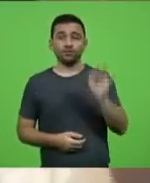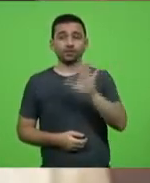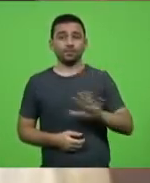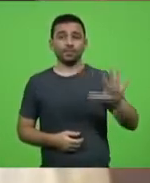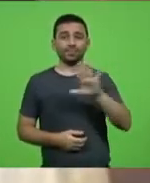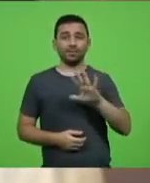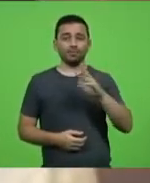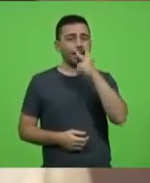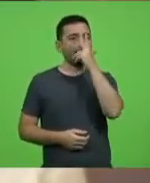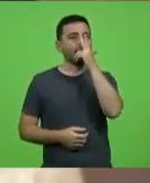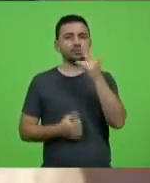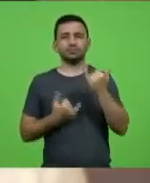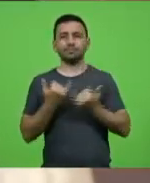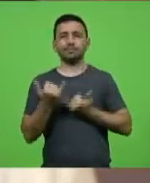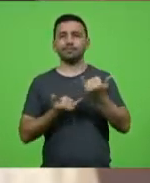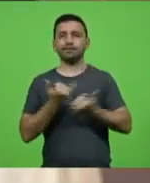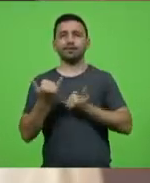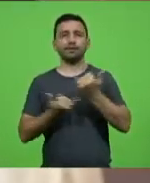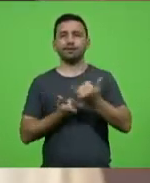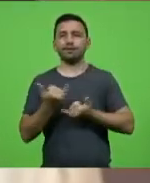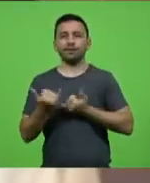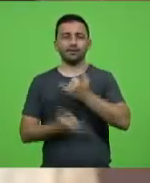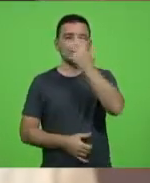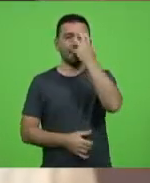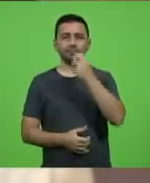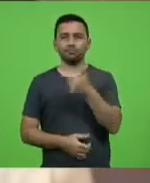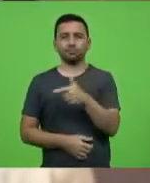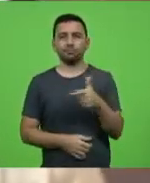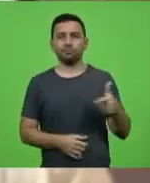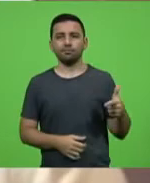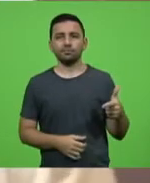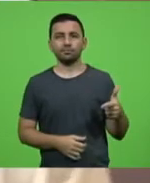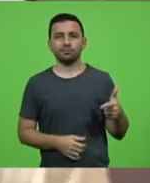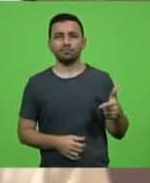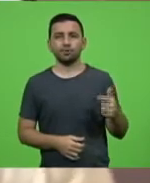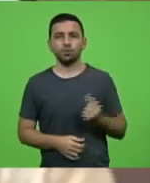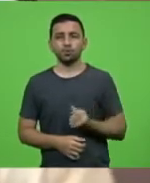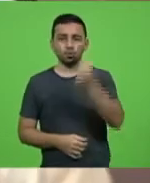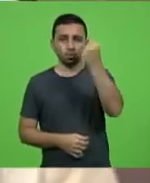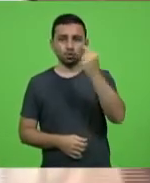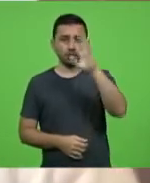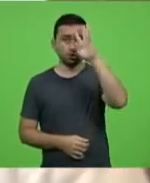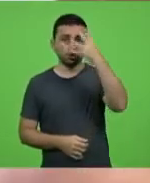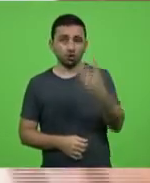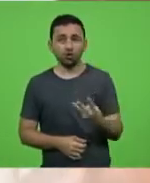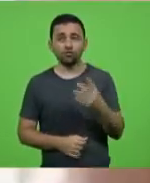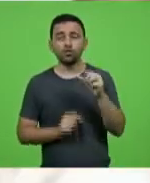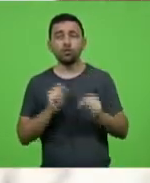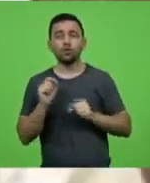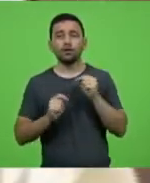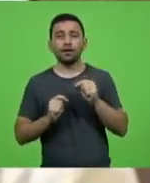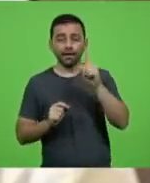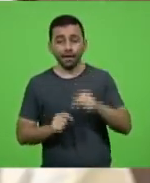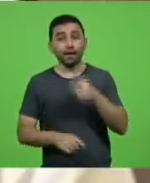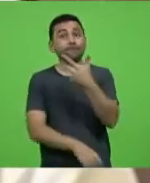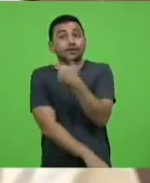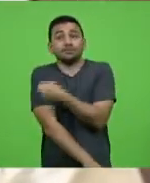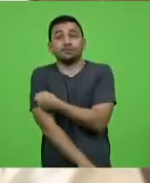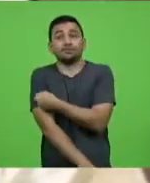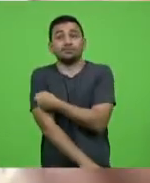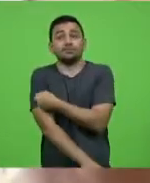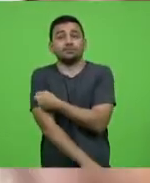brincando com a situação, não está levando a sério e a única solução e salvação é a vacina.